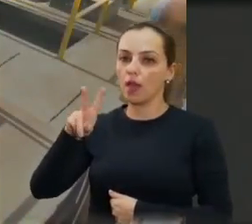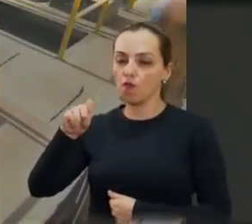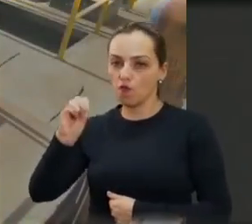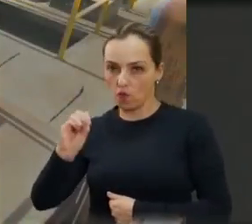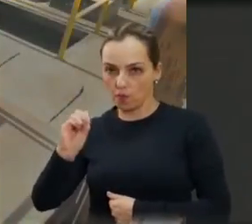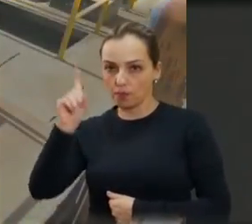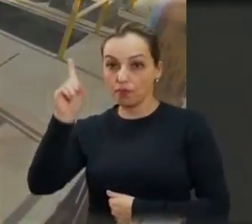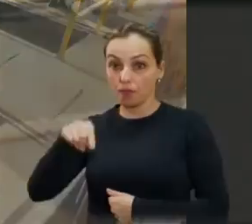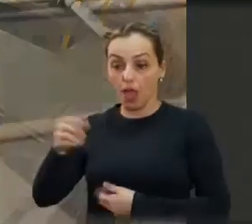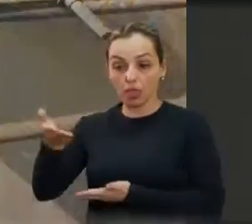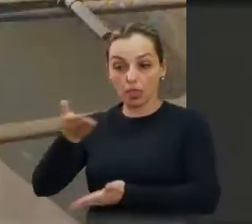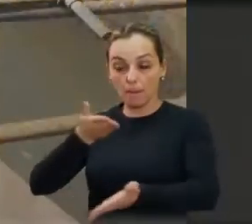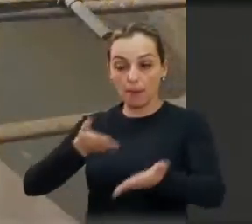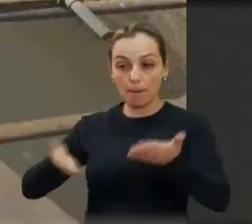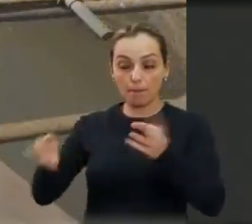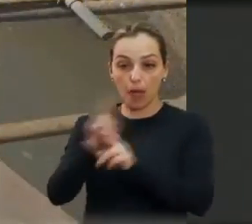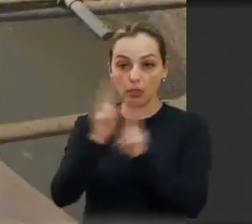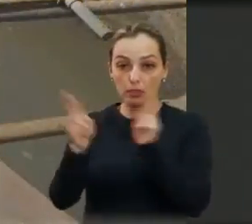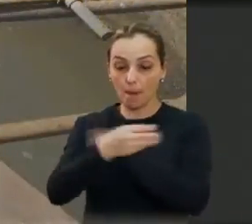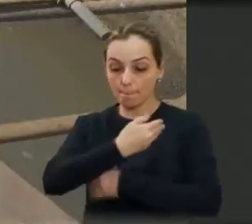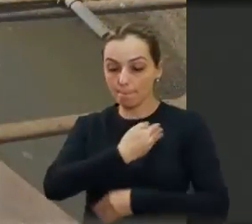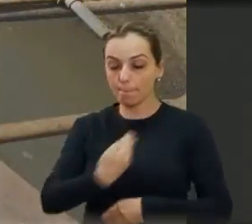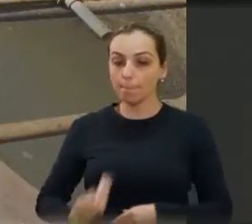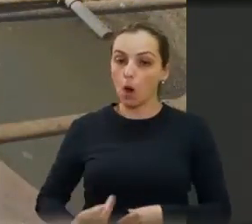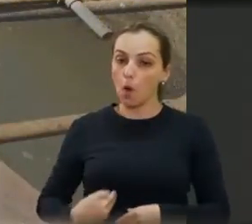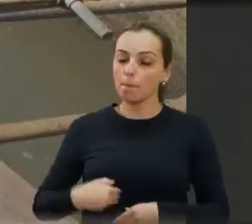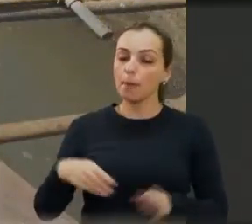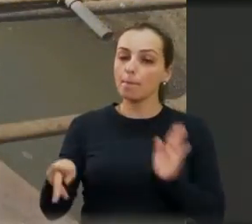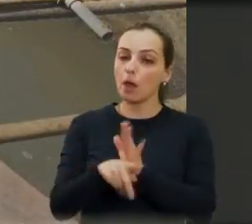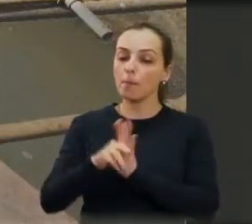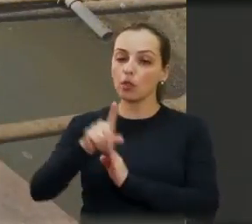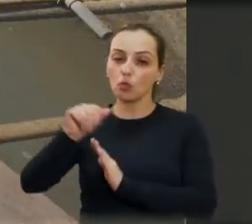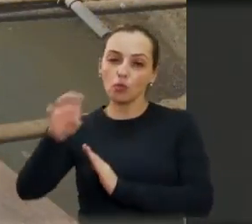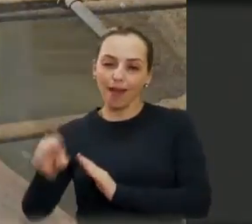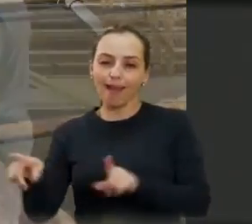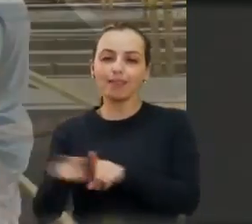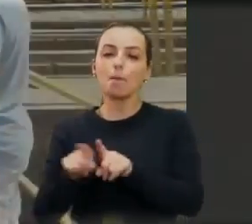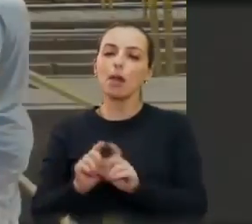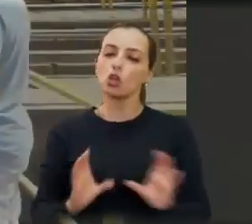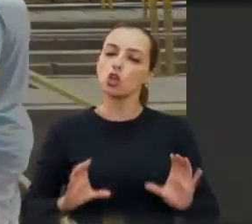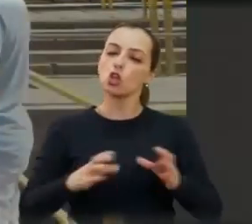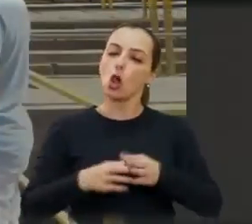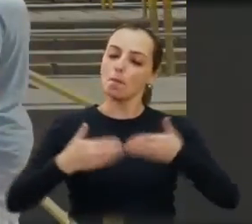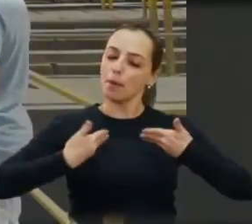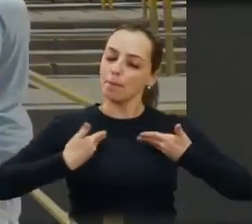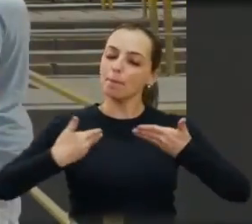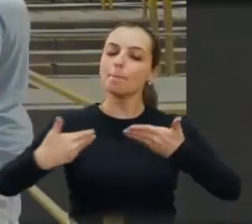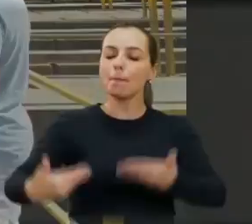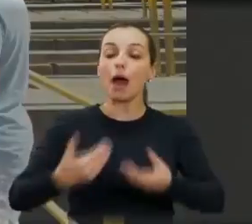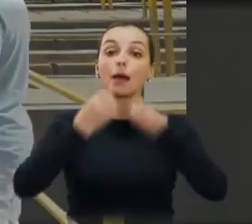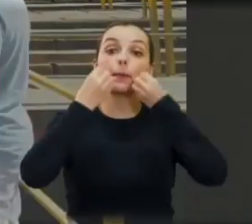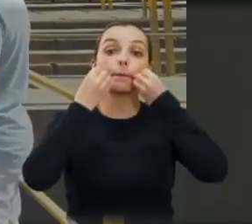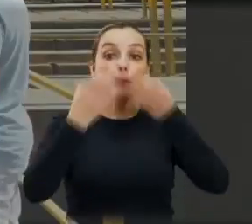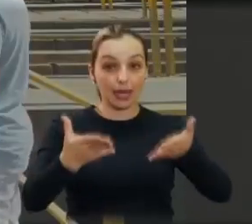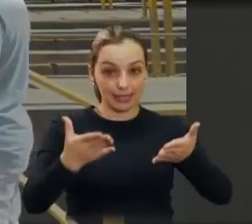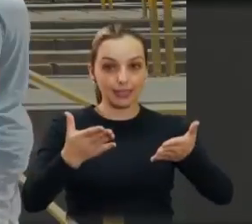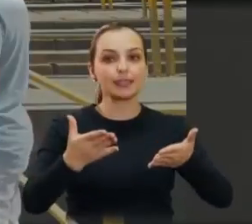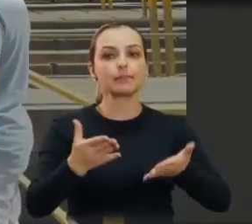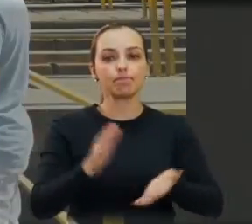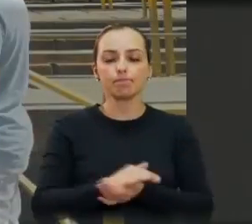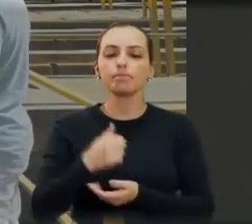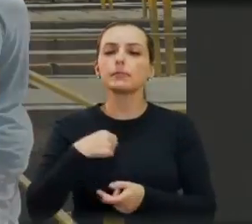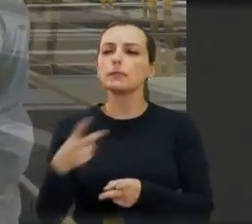relações públicas do DAE. A toda a equipe do DAE que esteve conosco aí nos recebeu muito bem. E eu estava